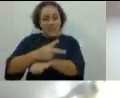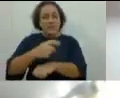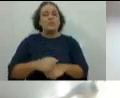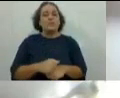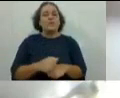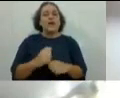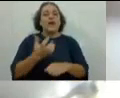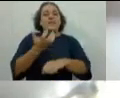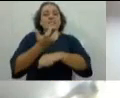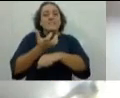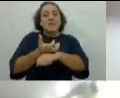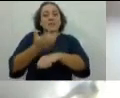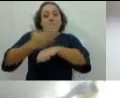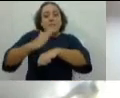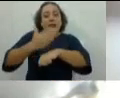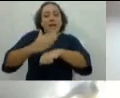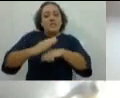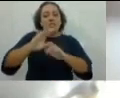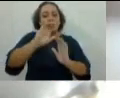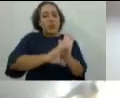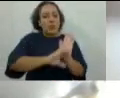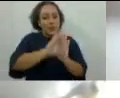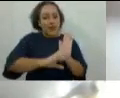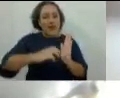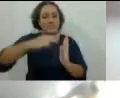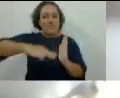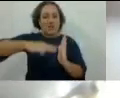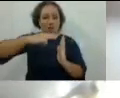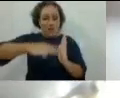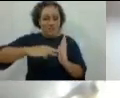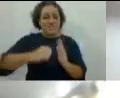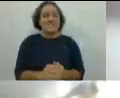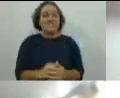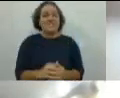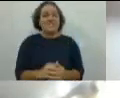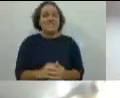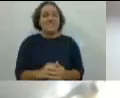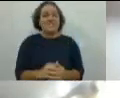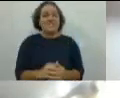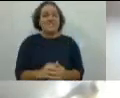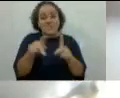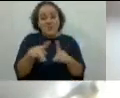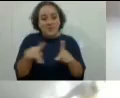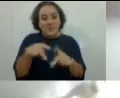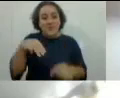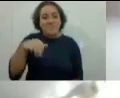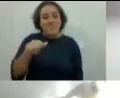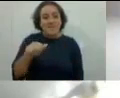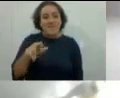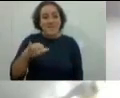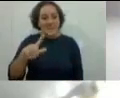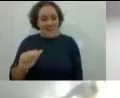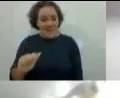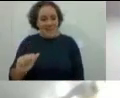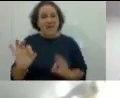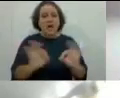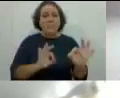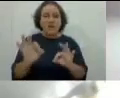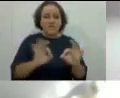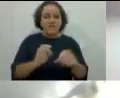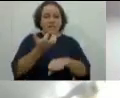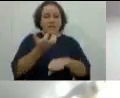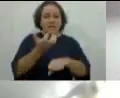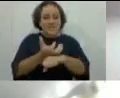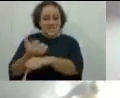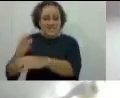na disciplina de práticas curriculares e metodológicas. Estarei também junto com a professora Mariela, no projeto interdisciplinar.